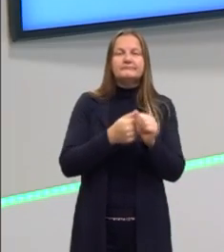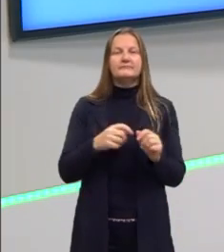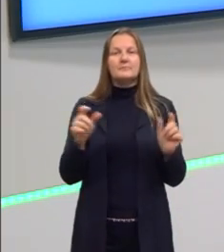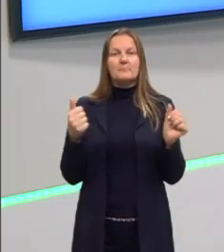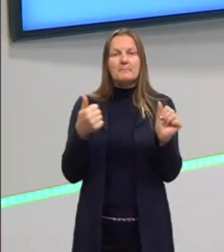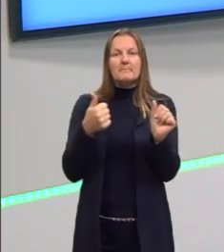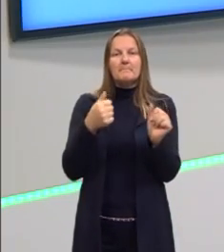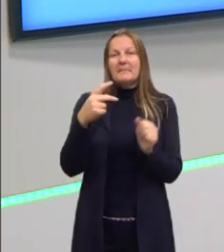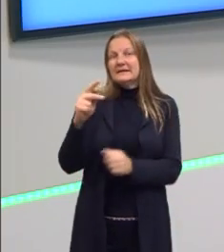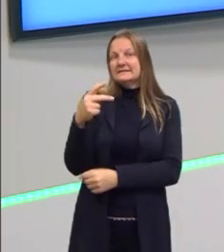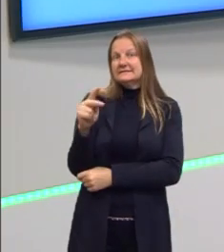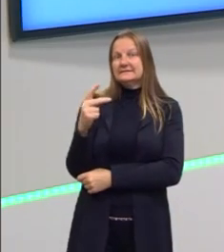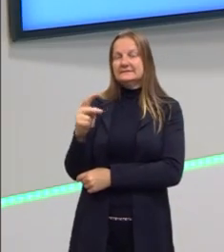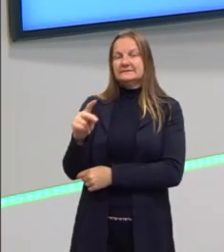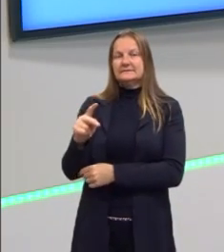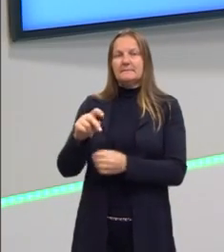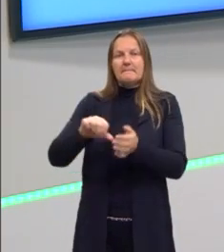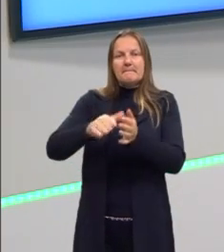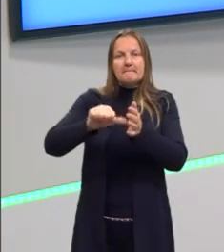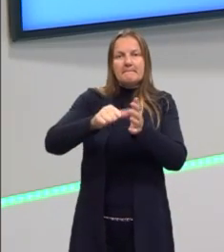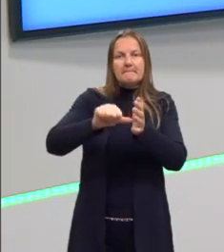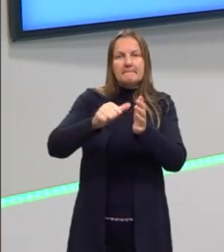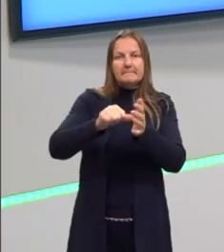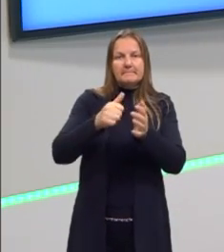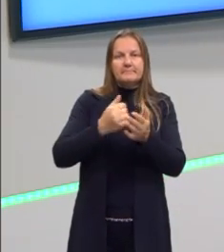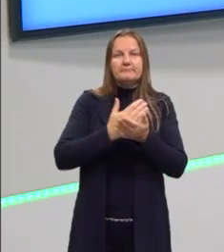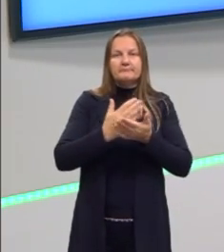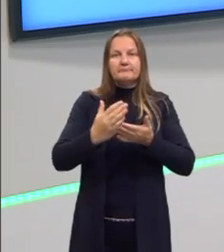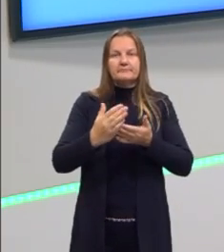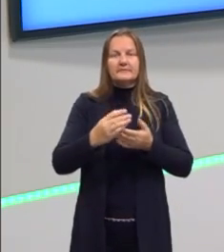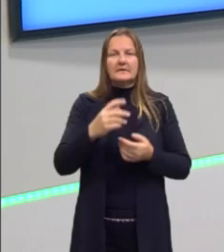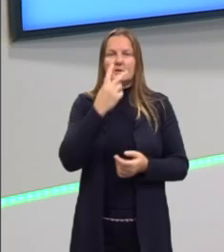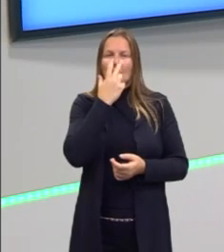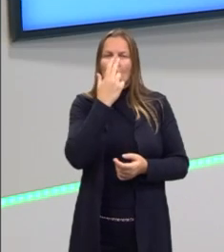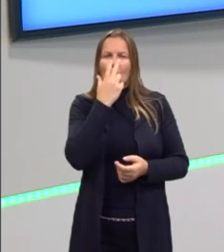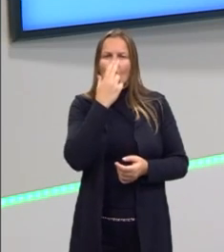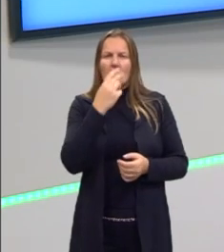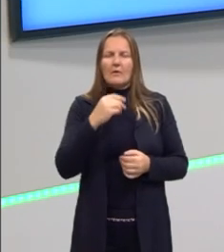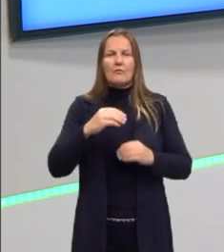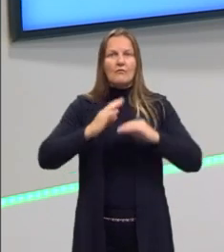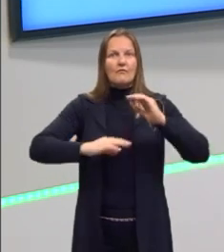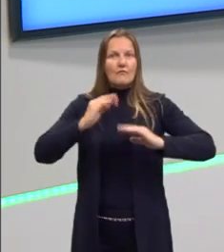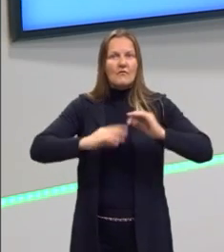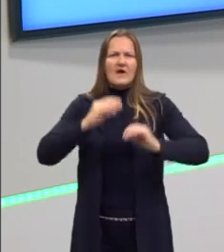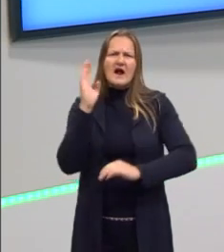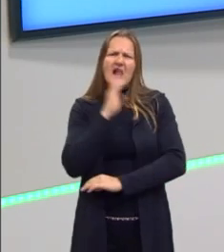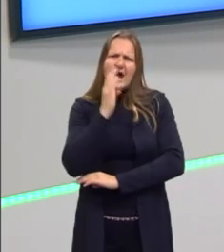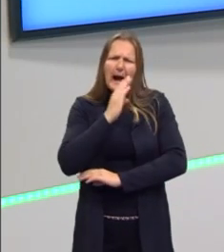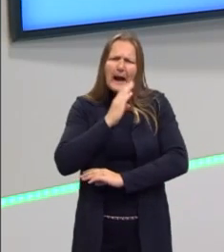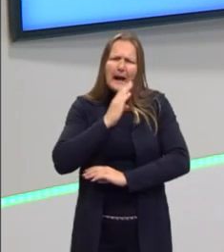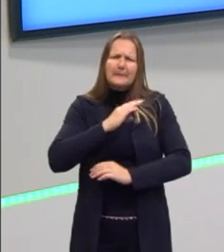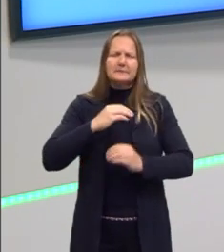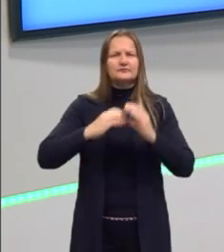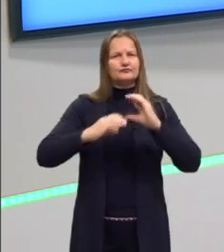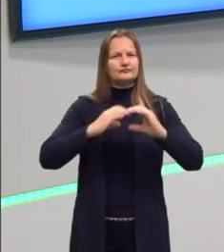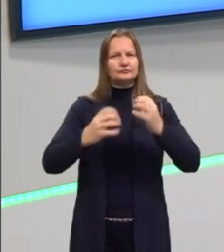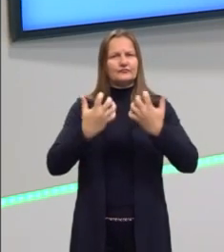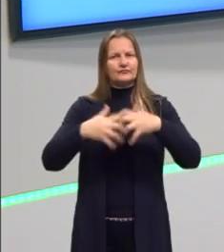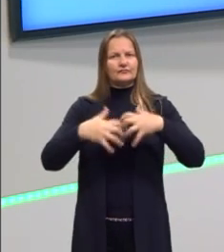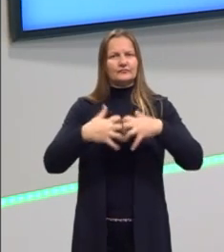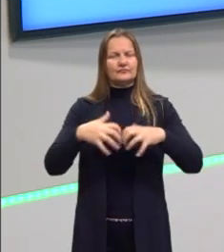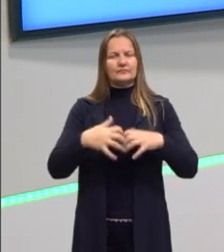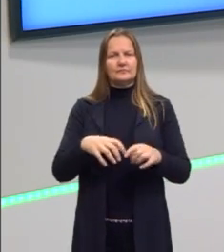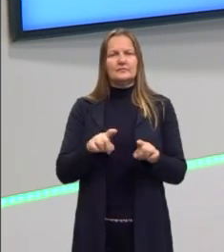que ela tem o primeiro pressuposto dela é ser mais ágil, que a comunicação funcione mais